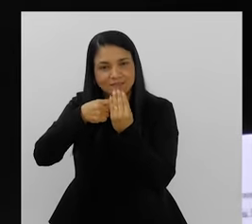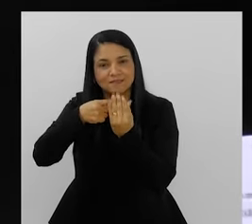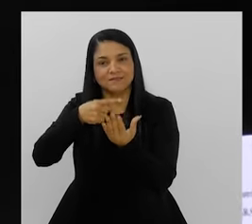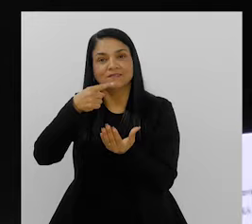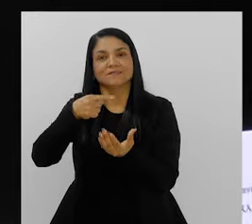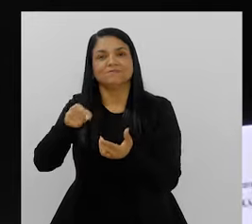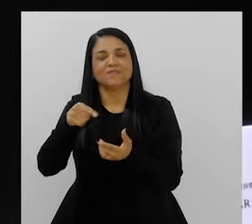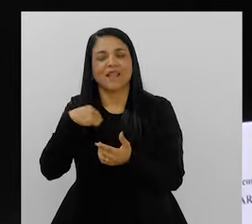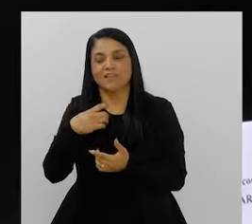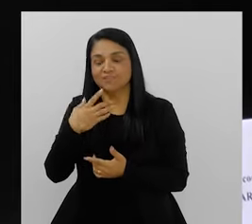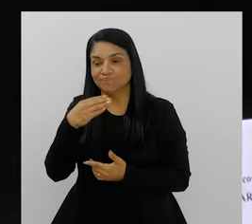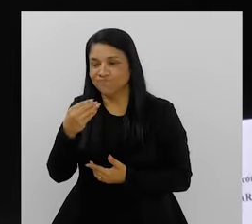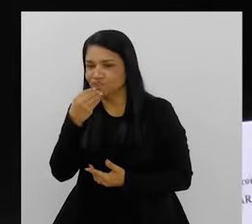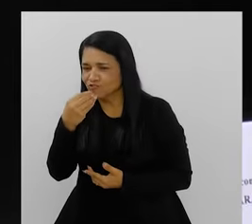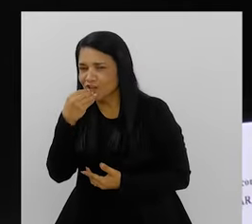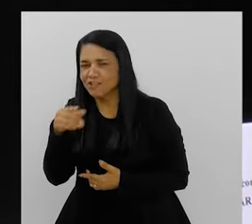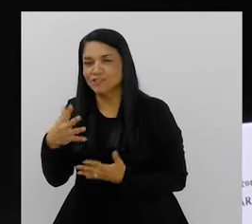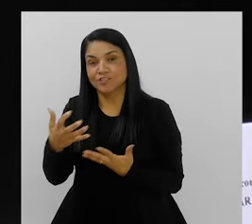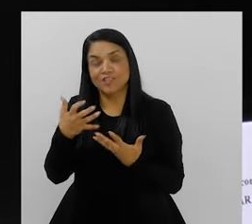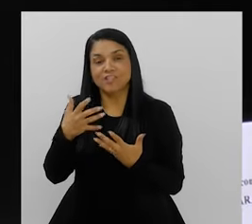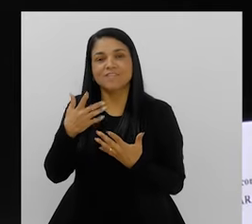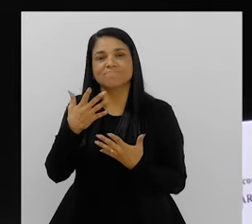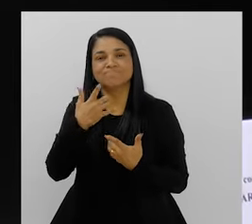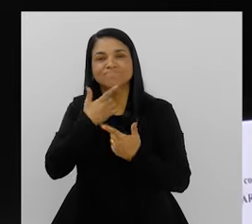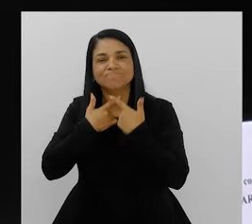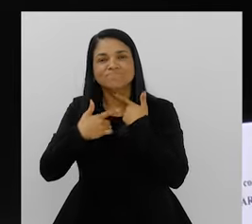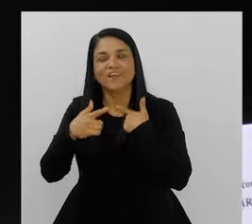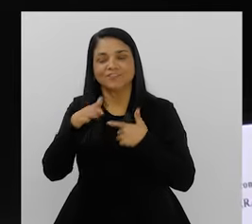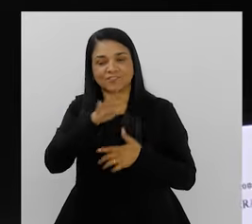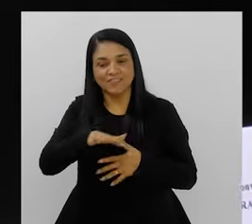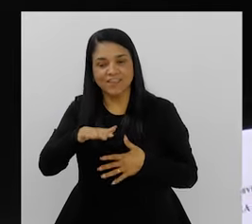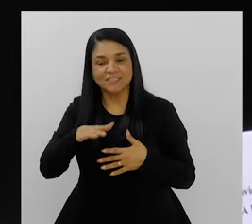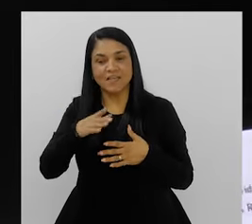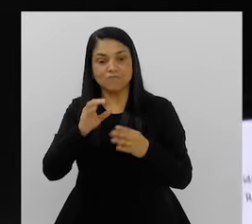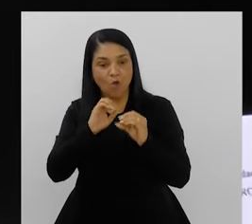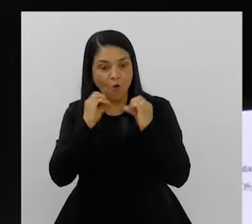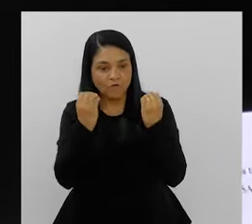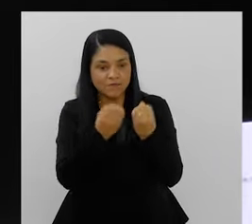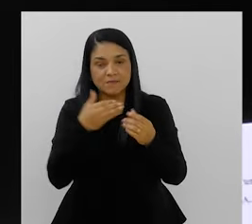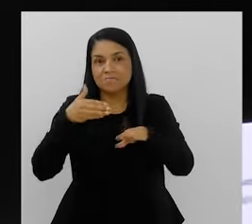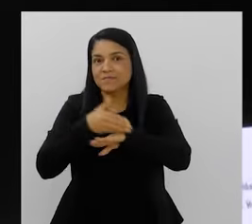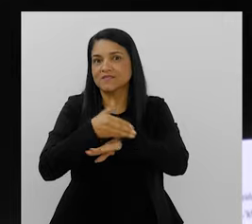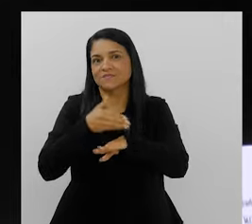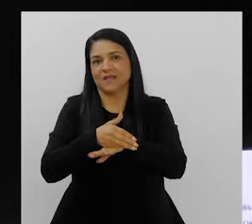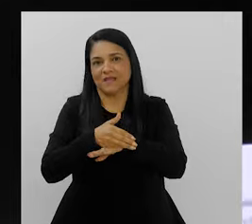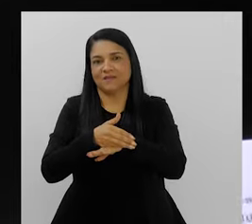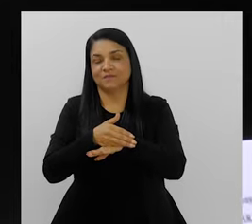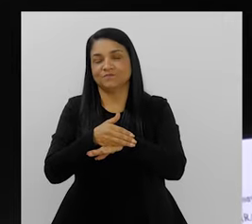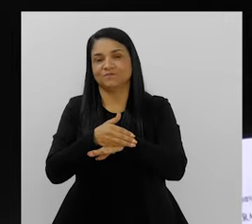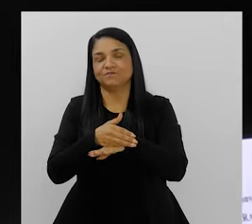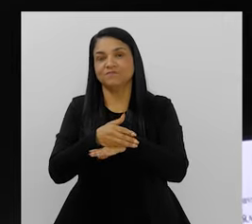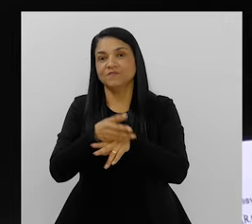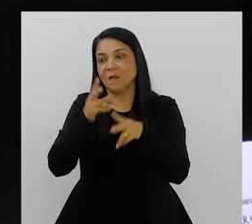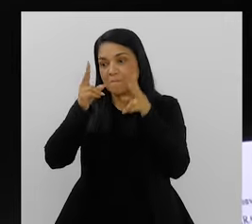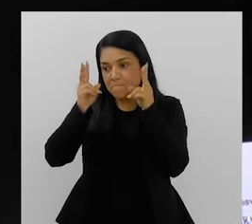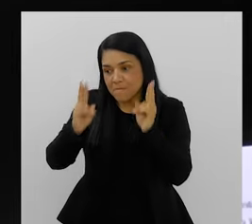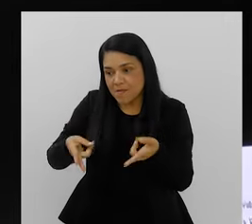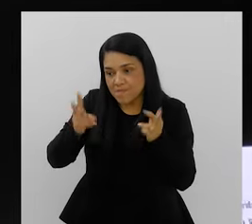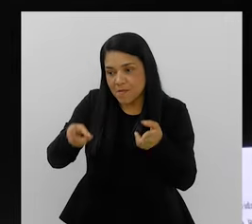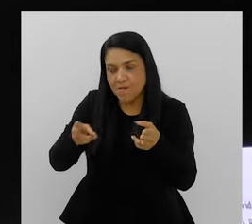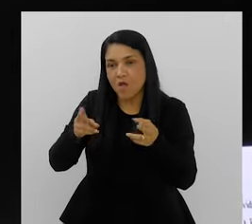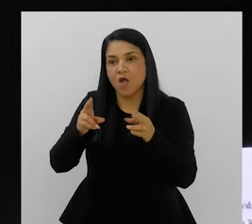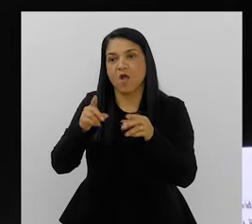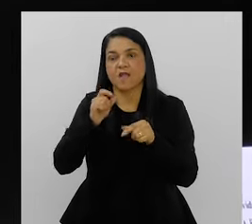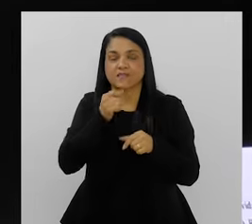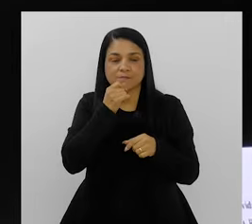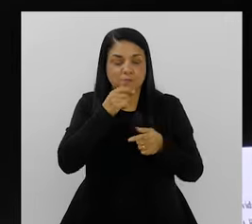chamariz. Então, eles iam por conta do lanche e acabavam se envolvendo nas oficinas. E o interessante delas acontecerem ao mesmo tempo é